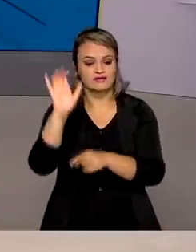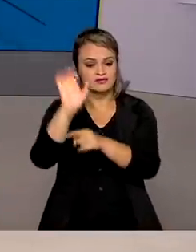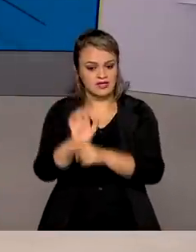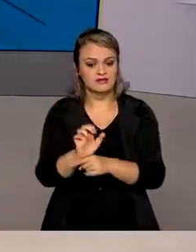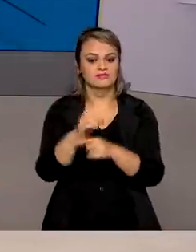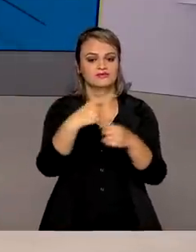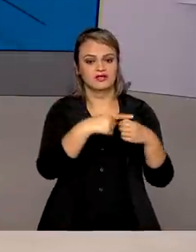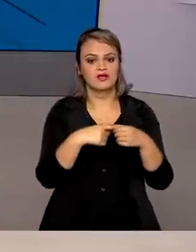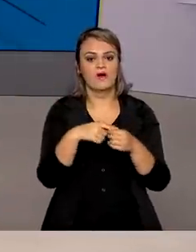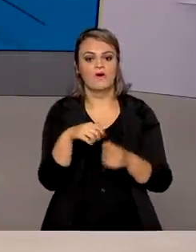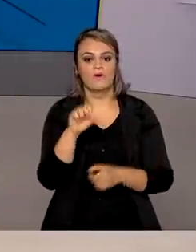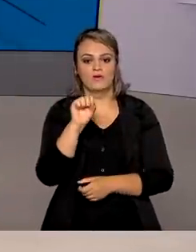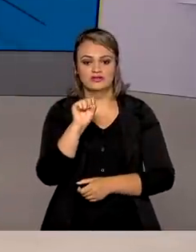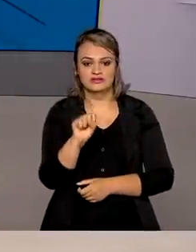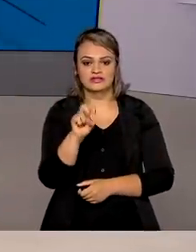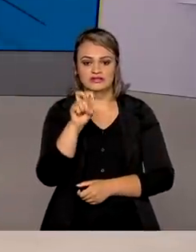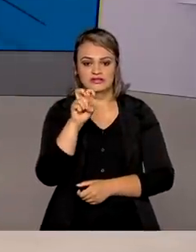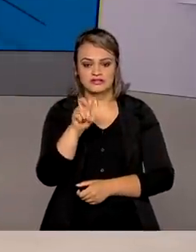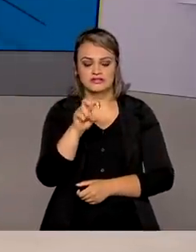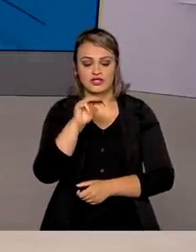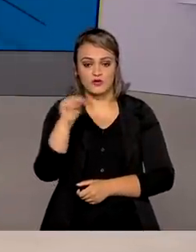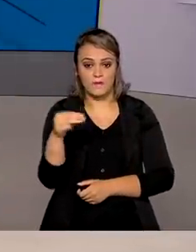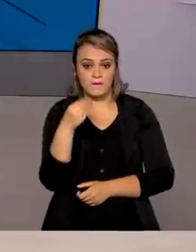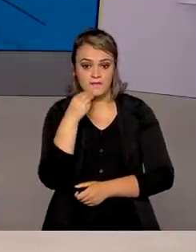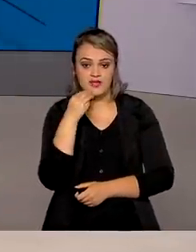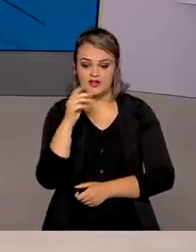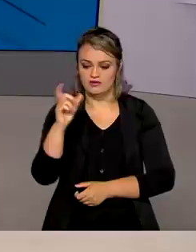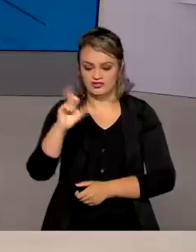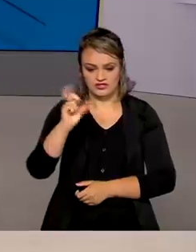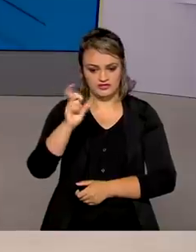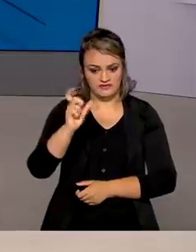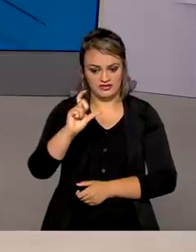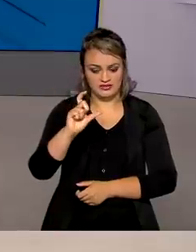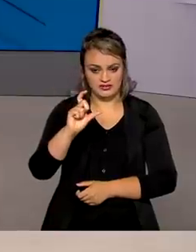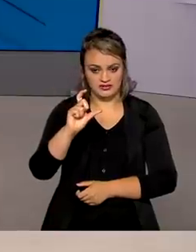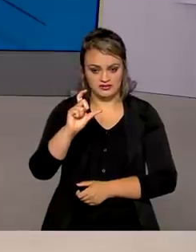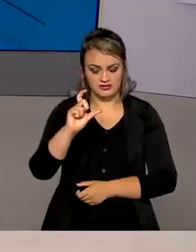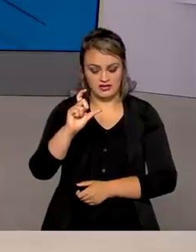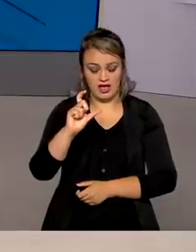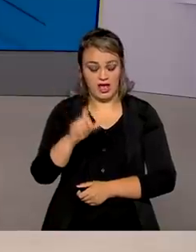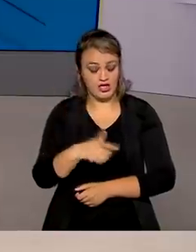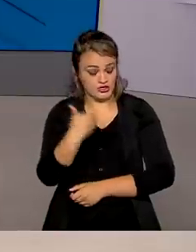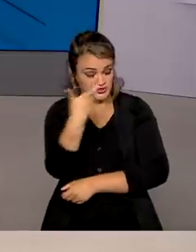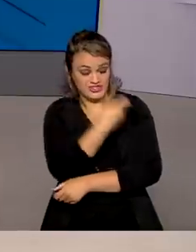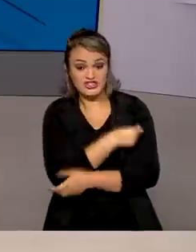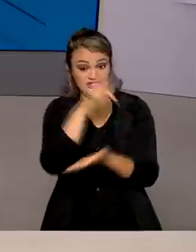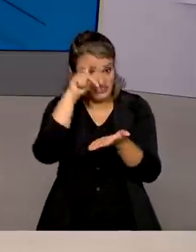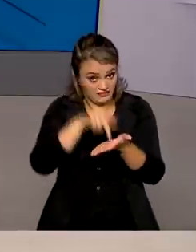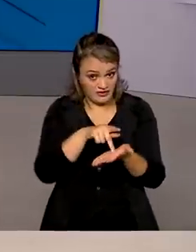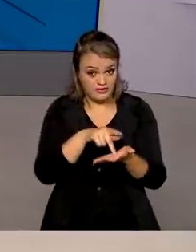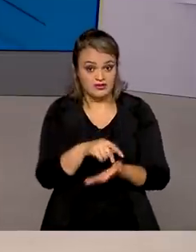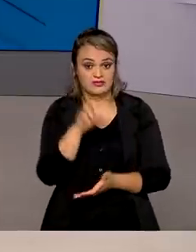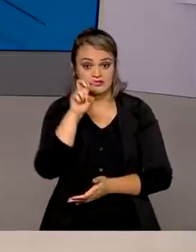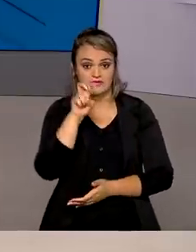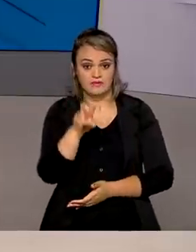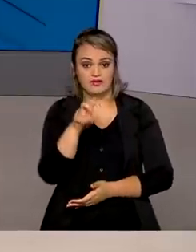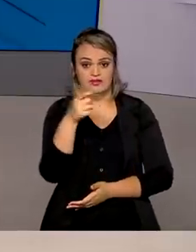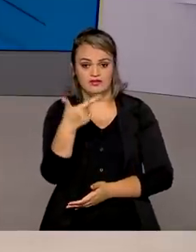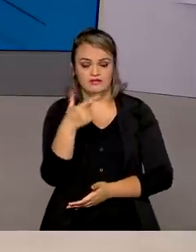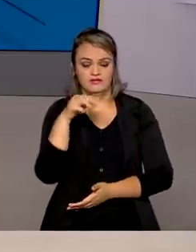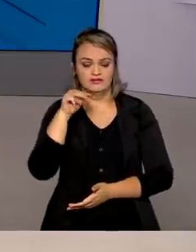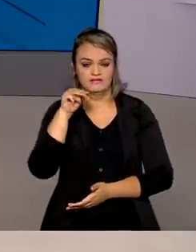municípios mais de 85 milhões de vacinas. As doses aplicadas superam 52 milhões